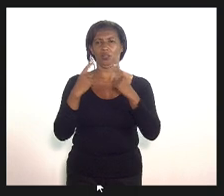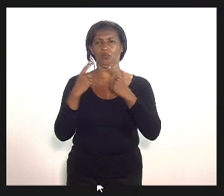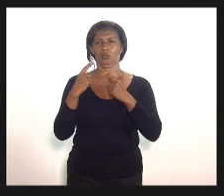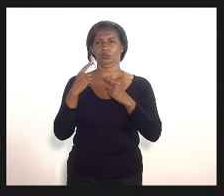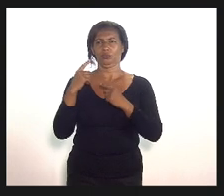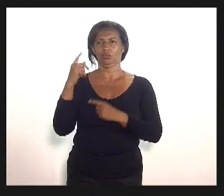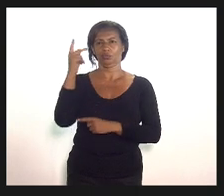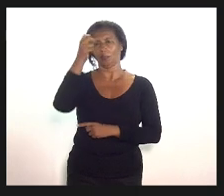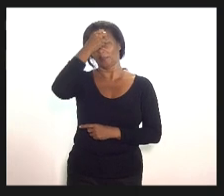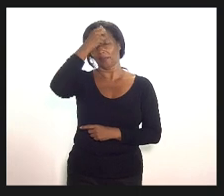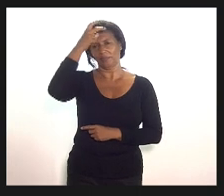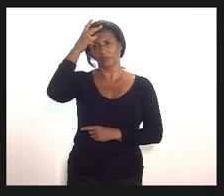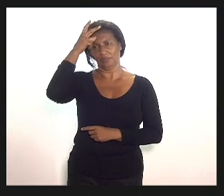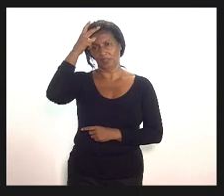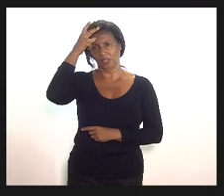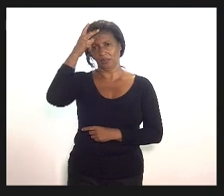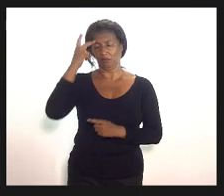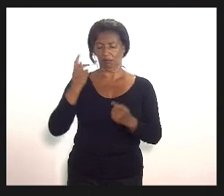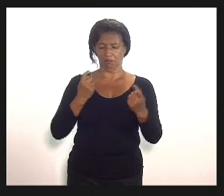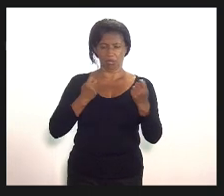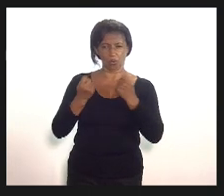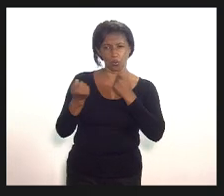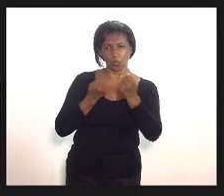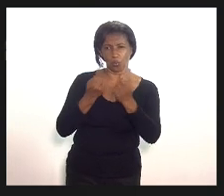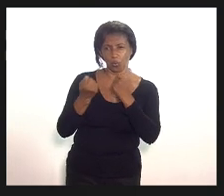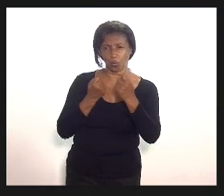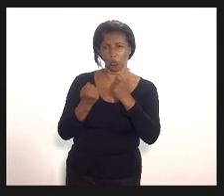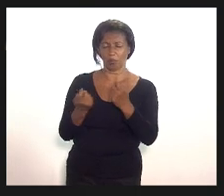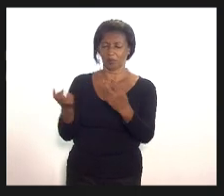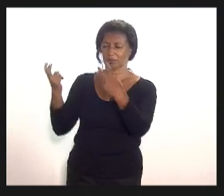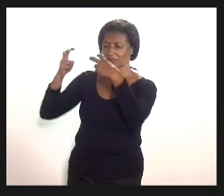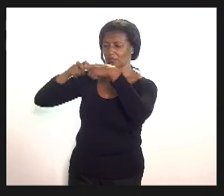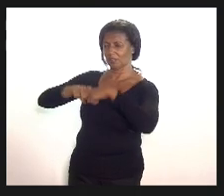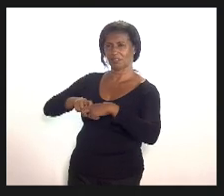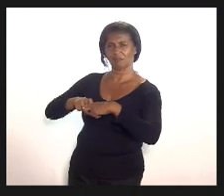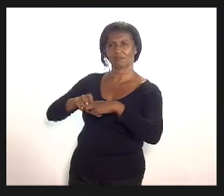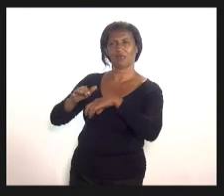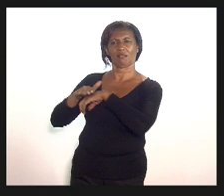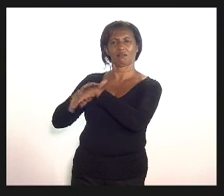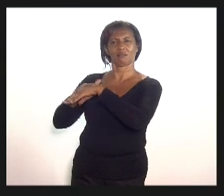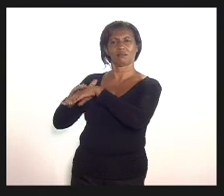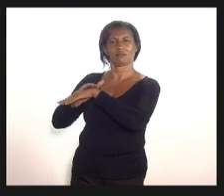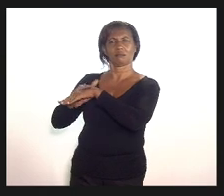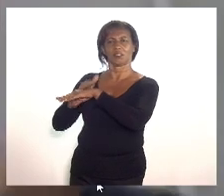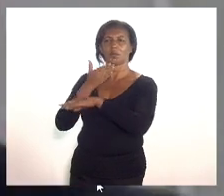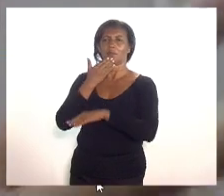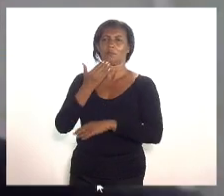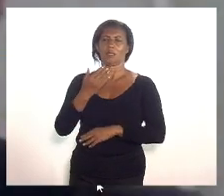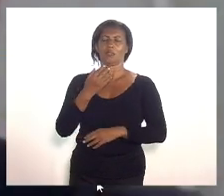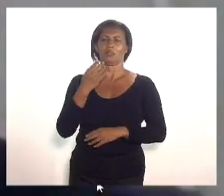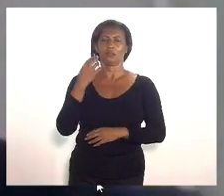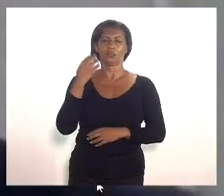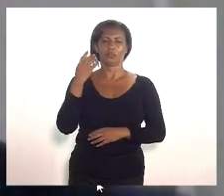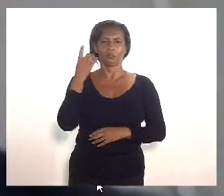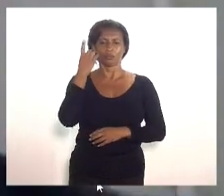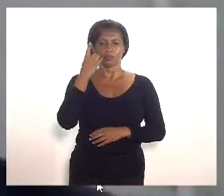vetores econômicos que precisam sentar na mesa da prefeitura e façam um apelo aqui ao vereador Valdeck que está tendo para